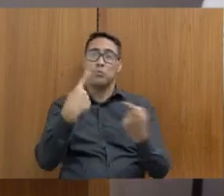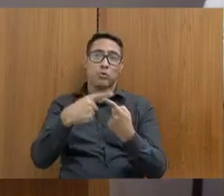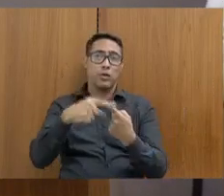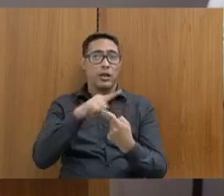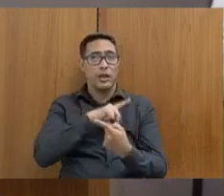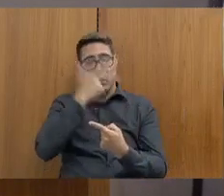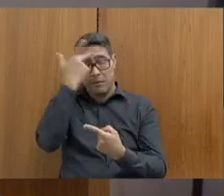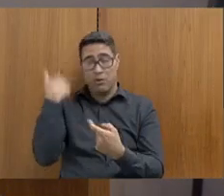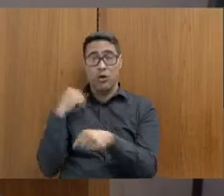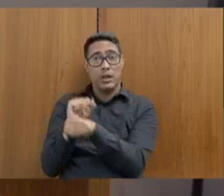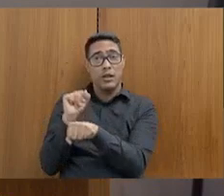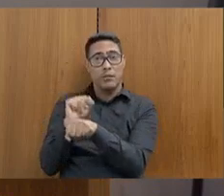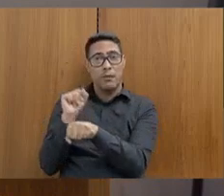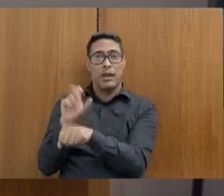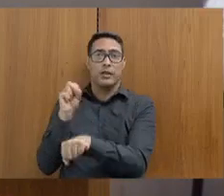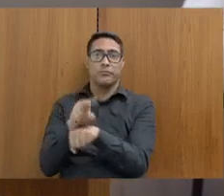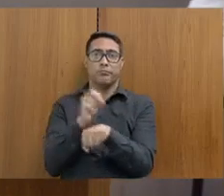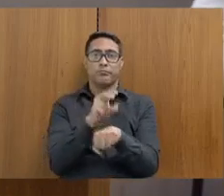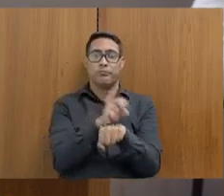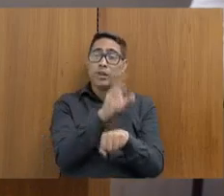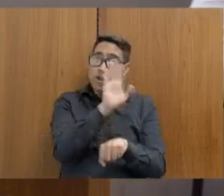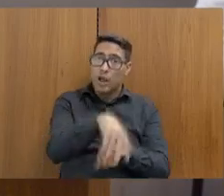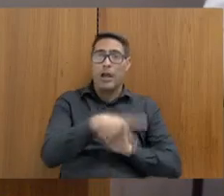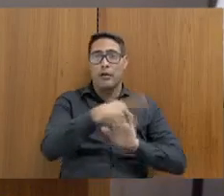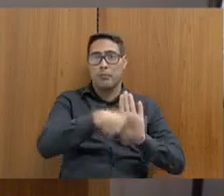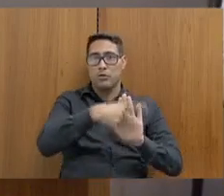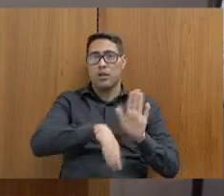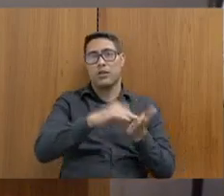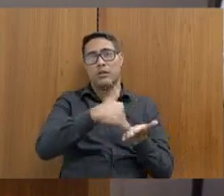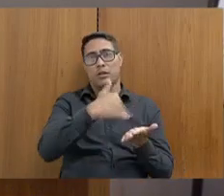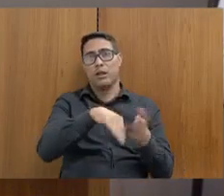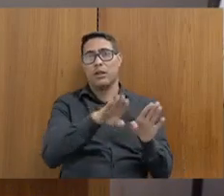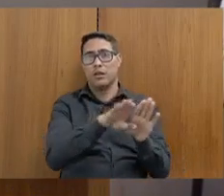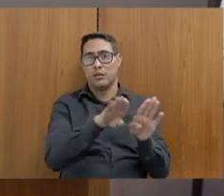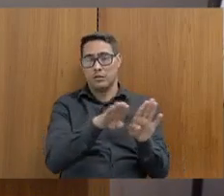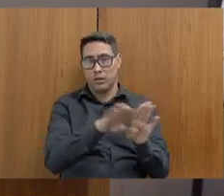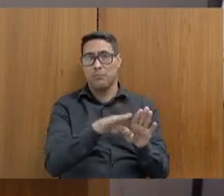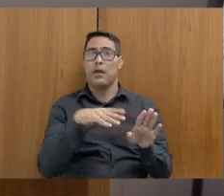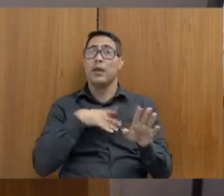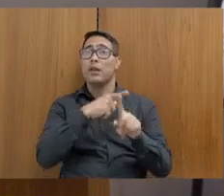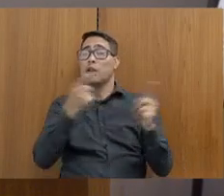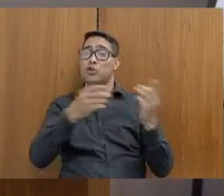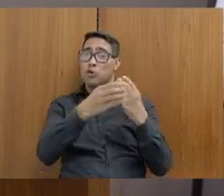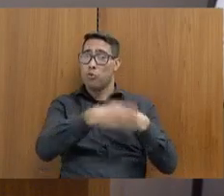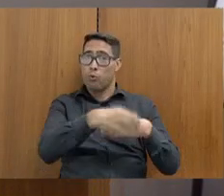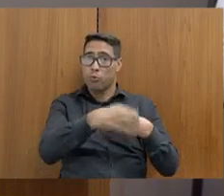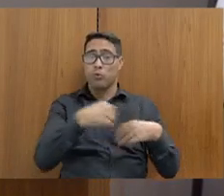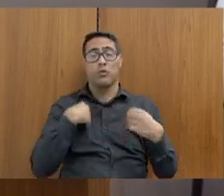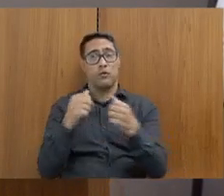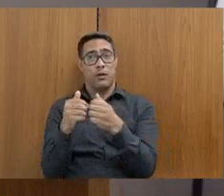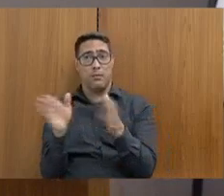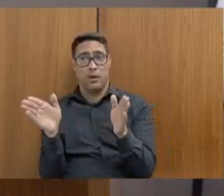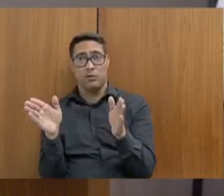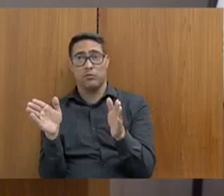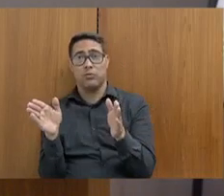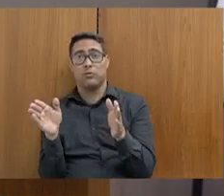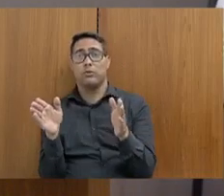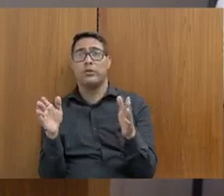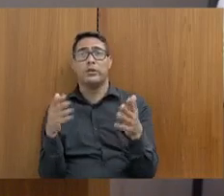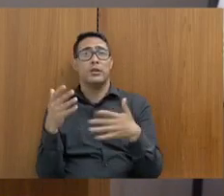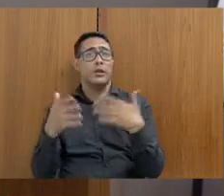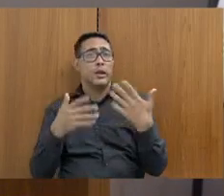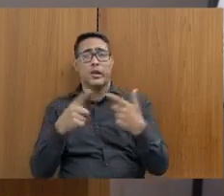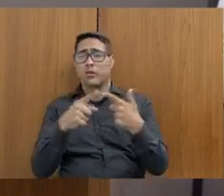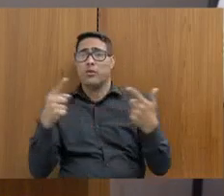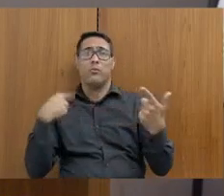ocupar esses cargos. Então, já é projeto da secretaria também, e desde que o concurso foi aberto, deputado, isso não se deve a